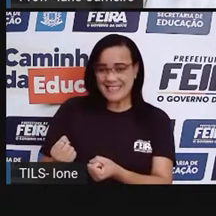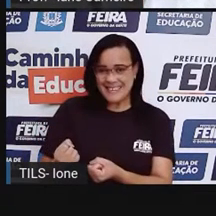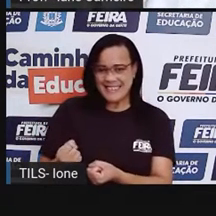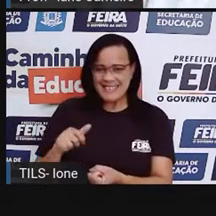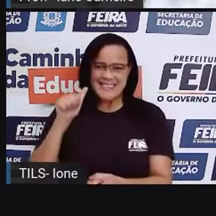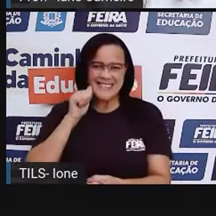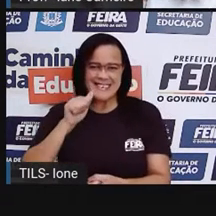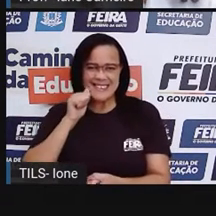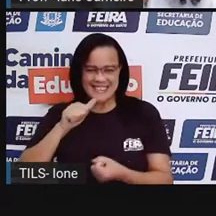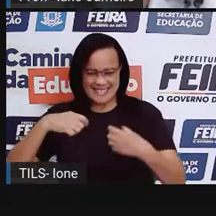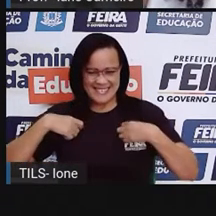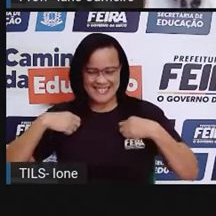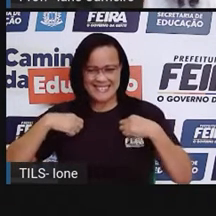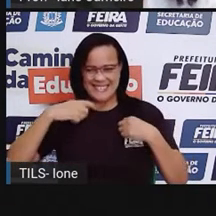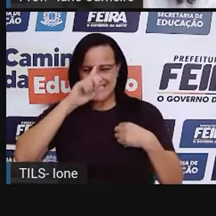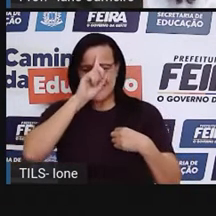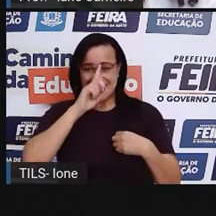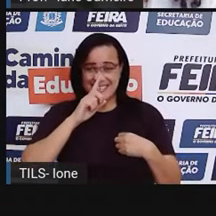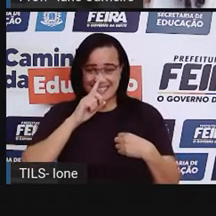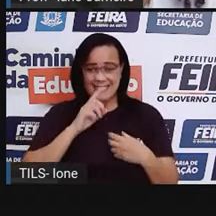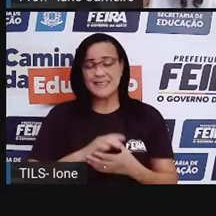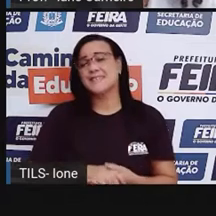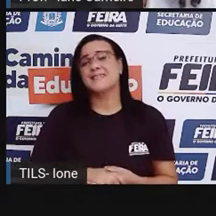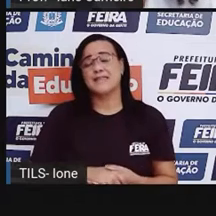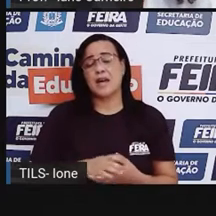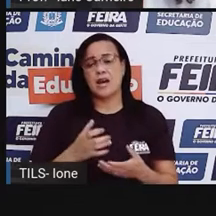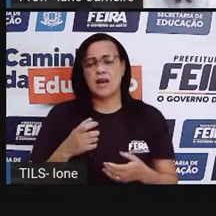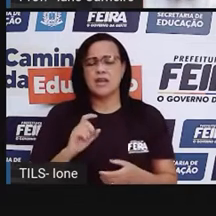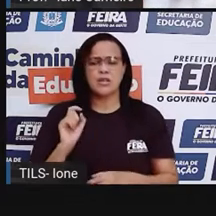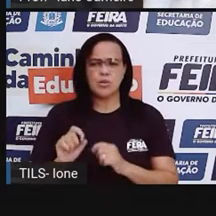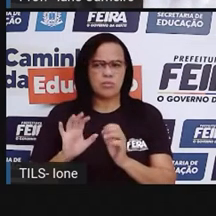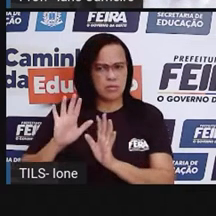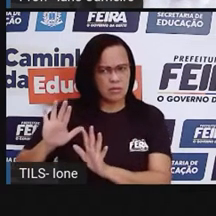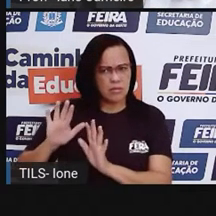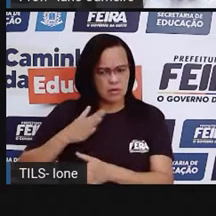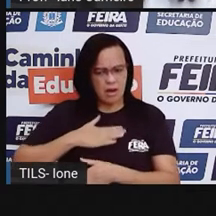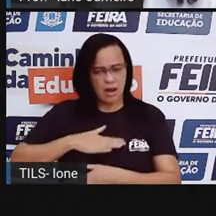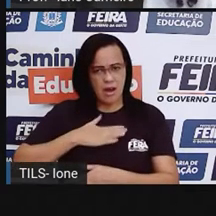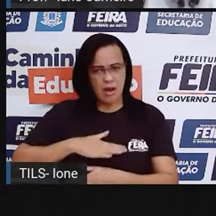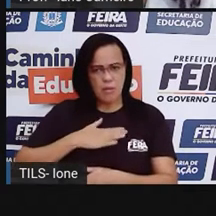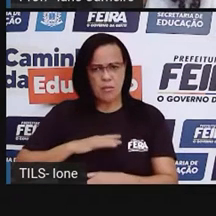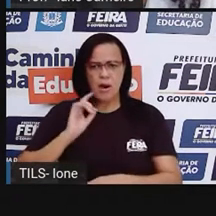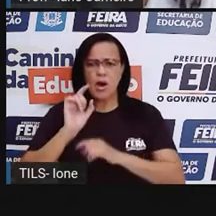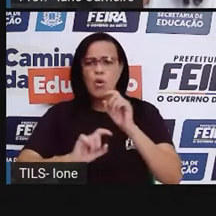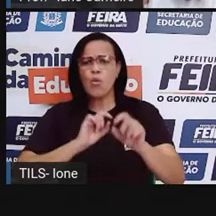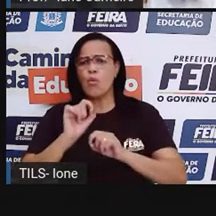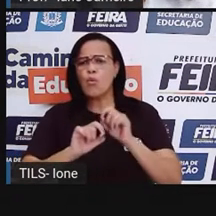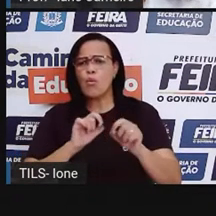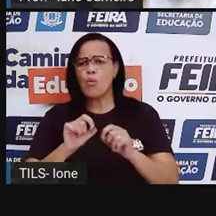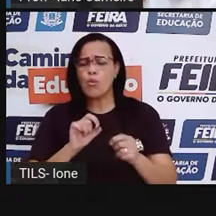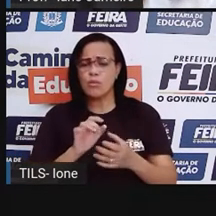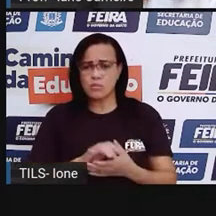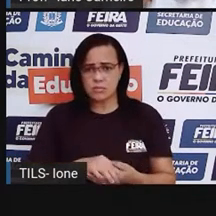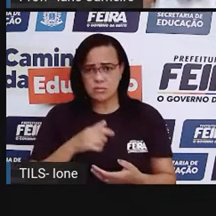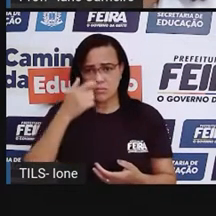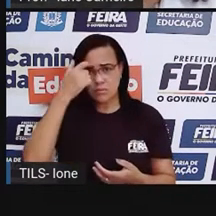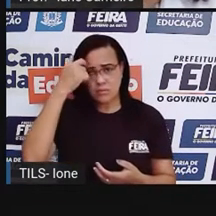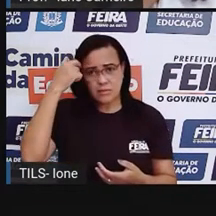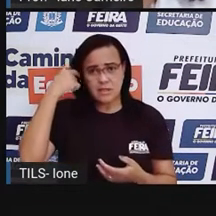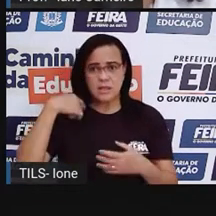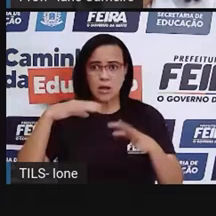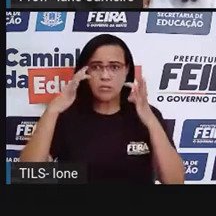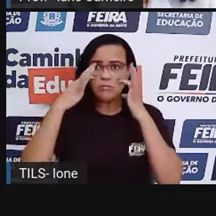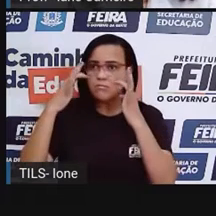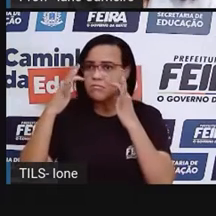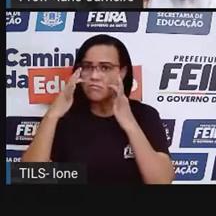Magali toda essa festa. Queta, Magali, o que foi, Franginha? Ó, e todo mundo assim, ó,